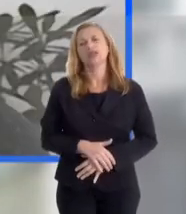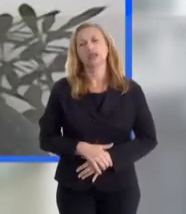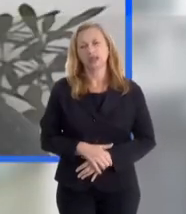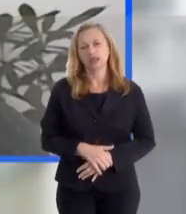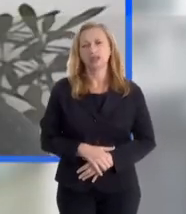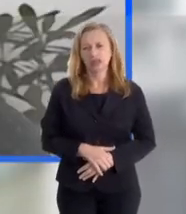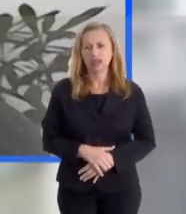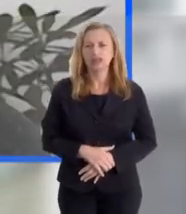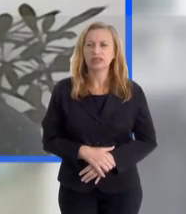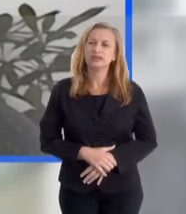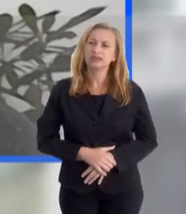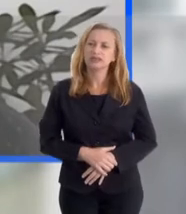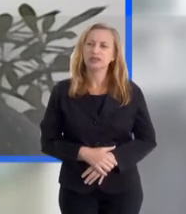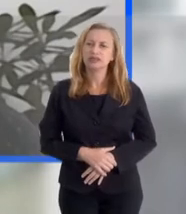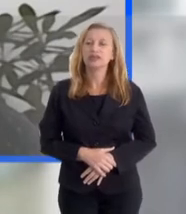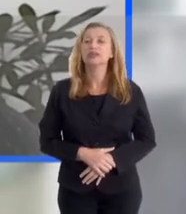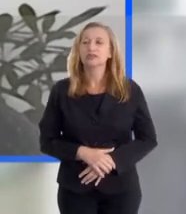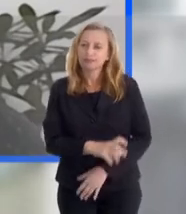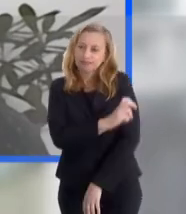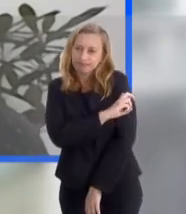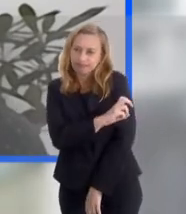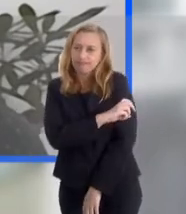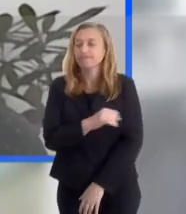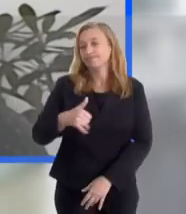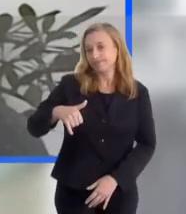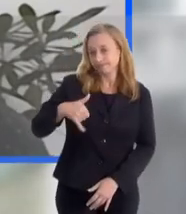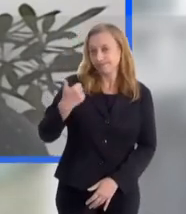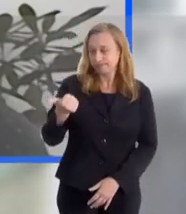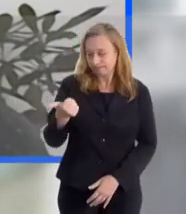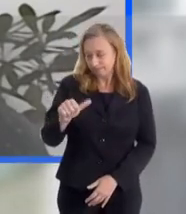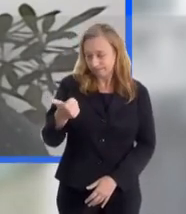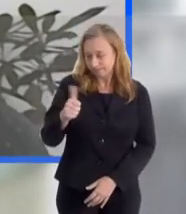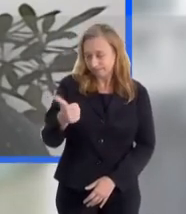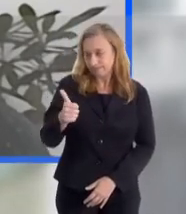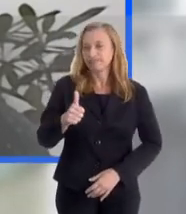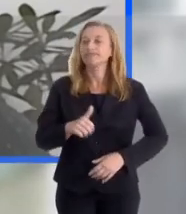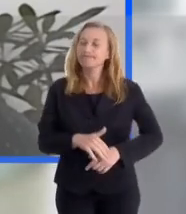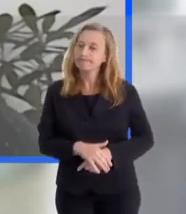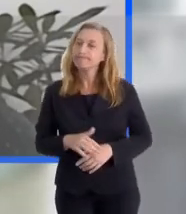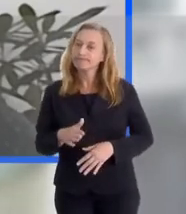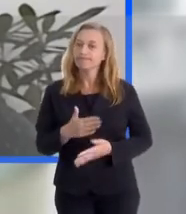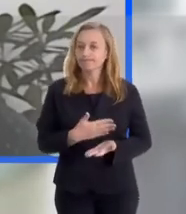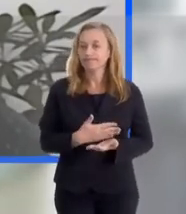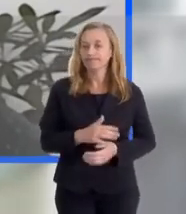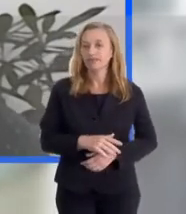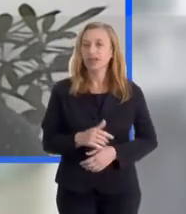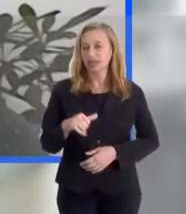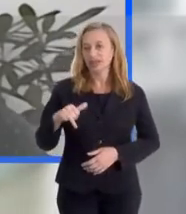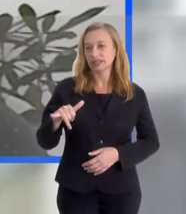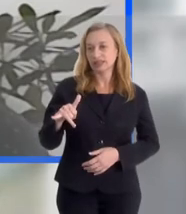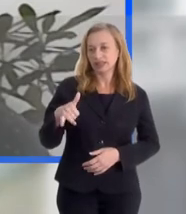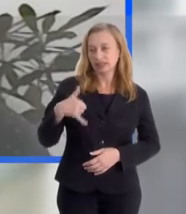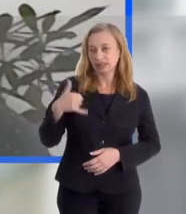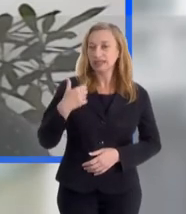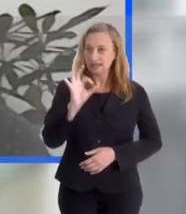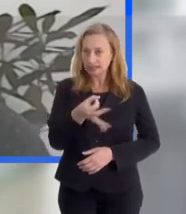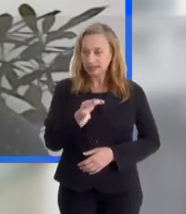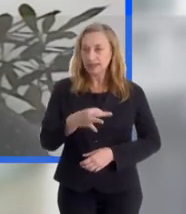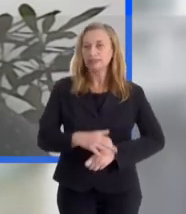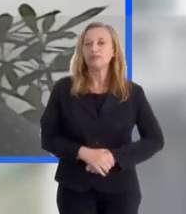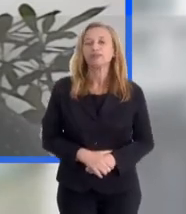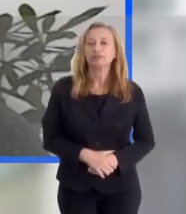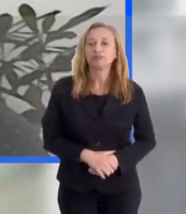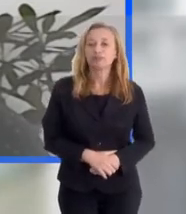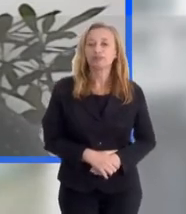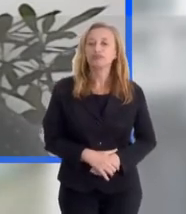idade esperada, né? Para estar na quinta série, a partir de estudos e tudo da área de educação. Essa é a idade